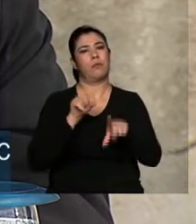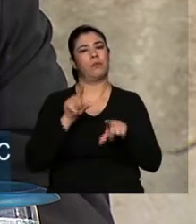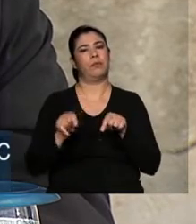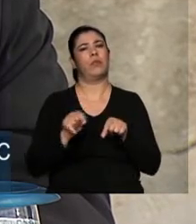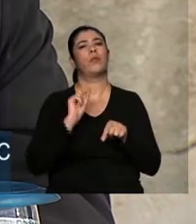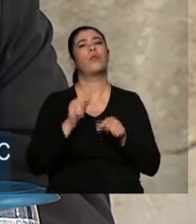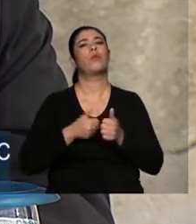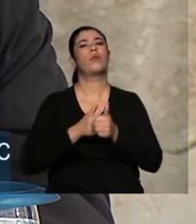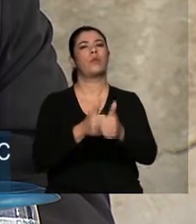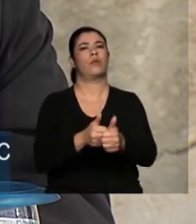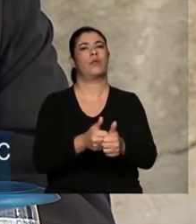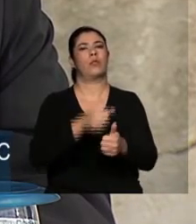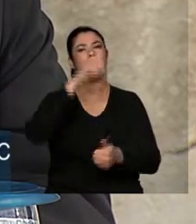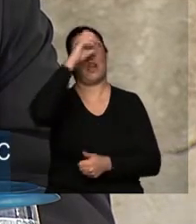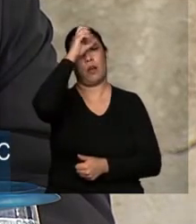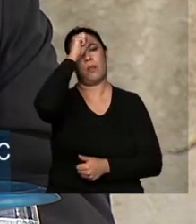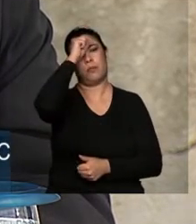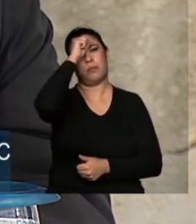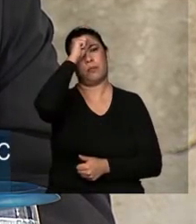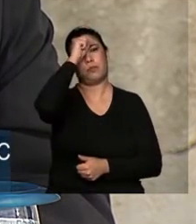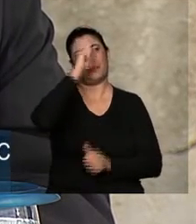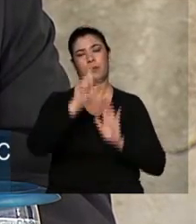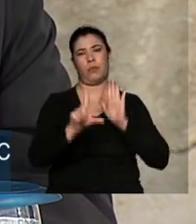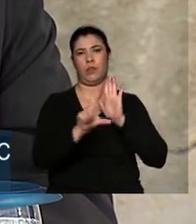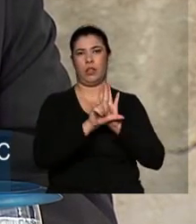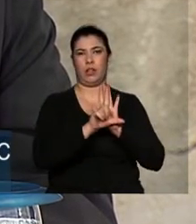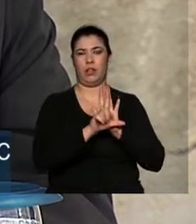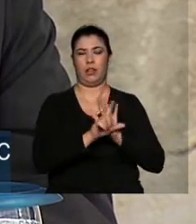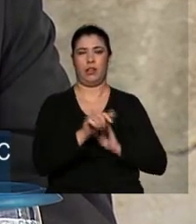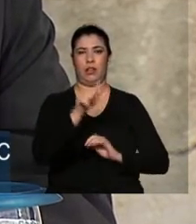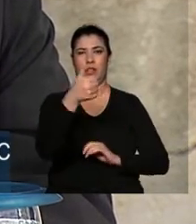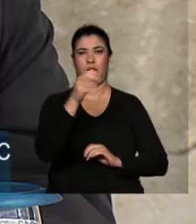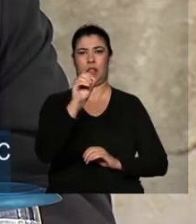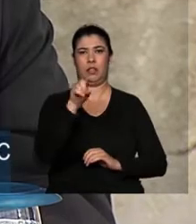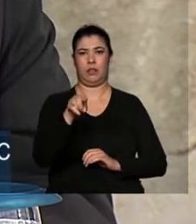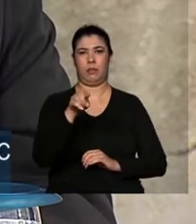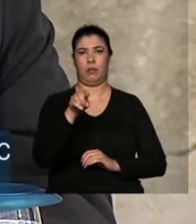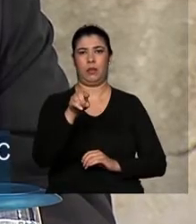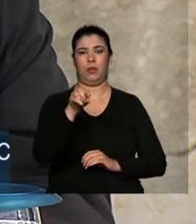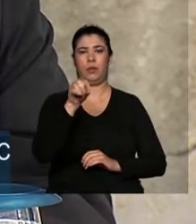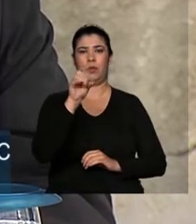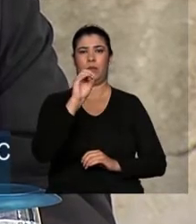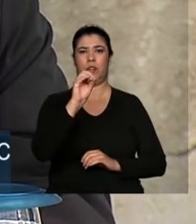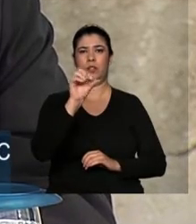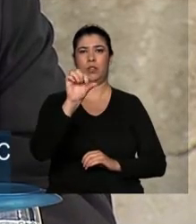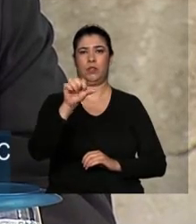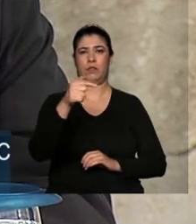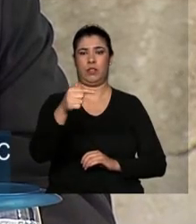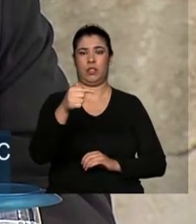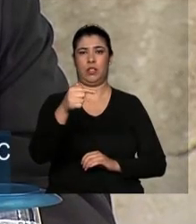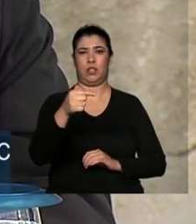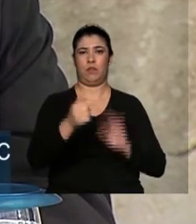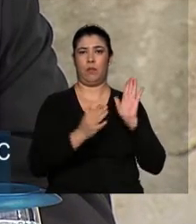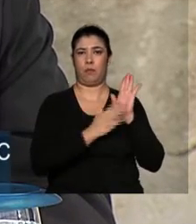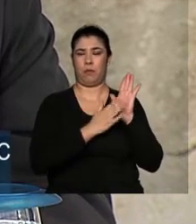é a aprendizagem. A Lei 10.097, que eu tive a honra de propor à redação,